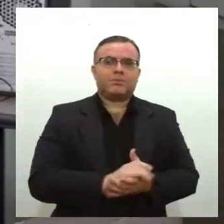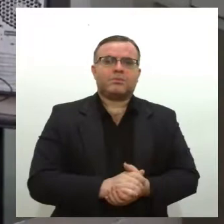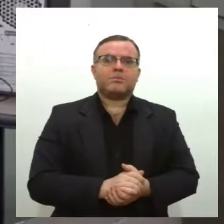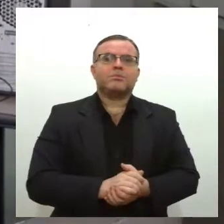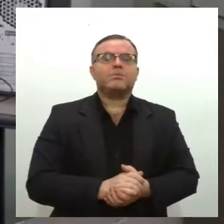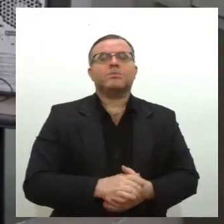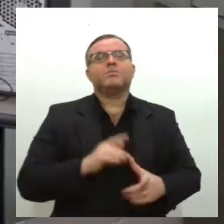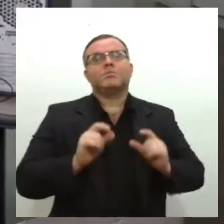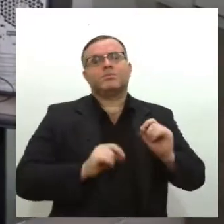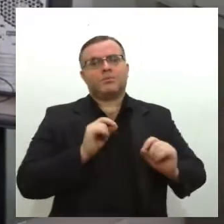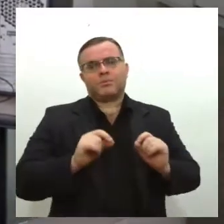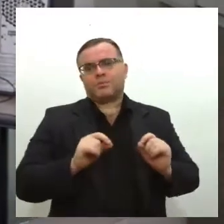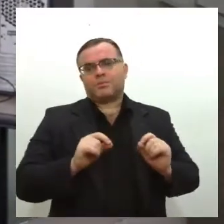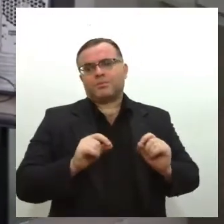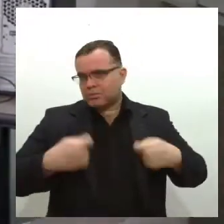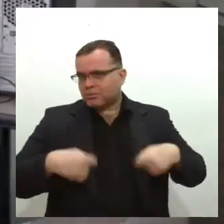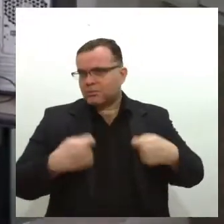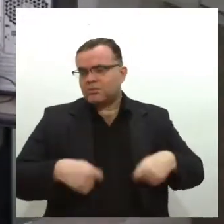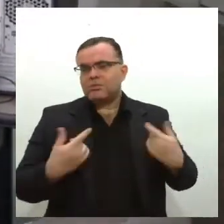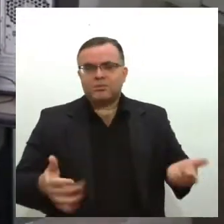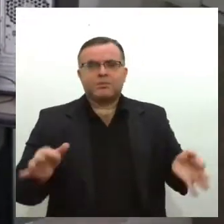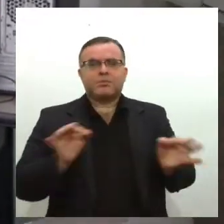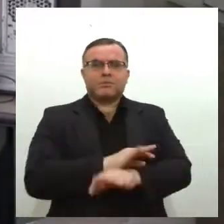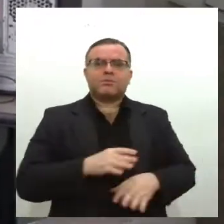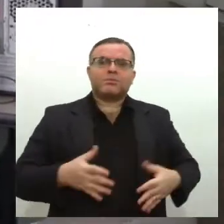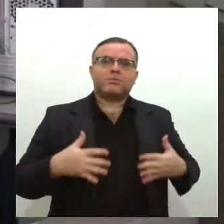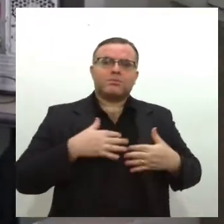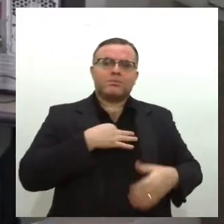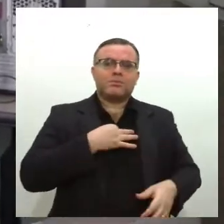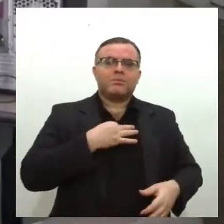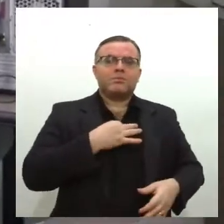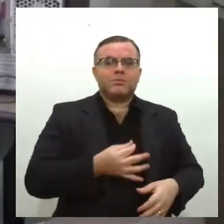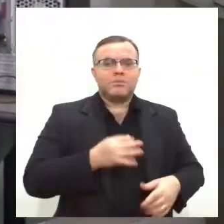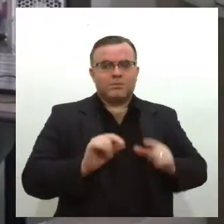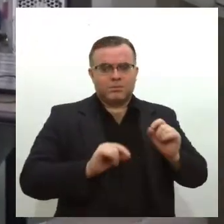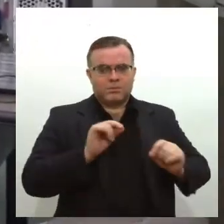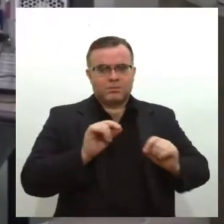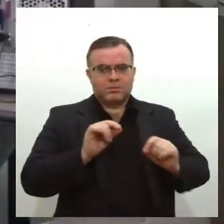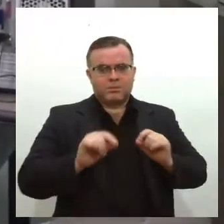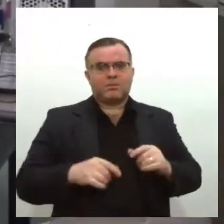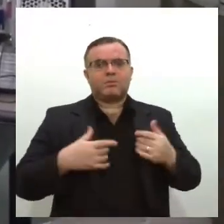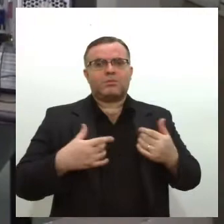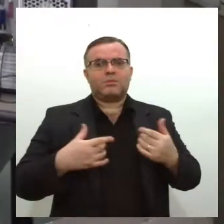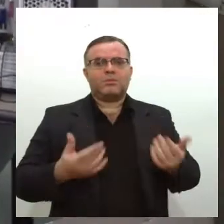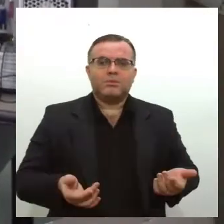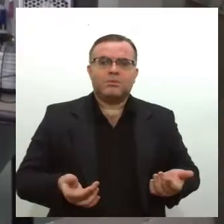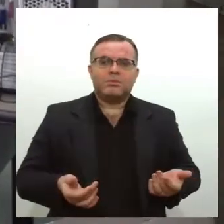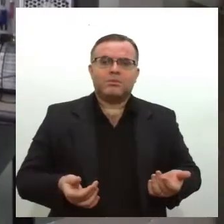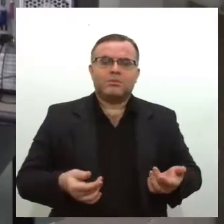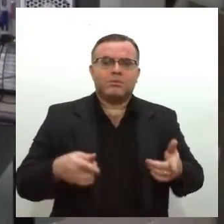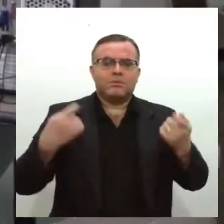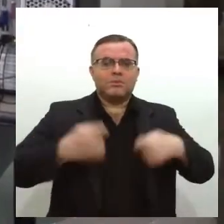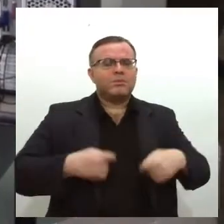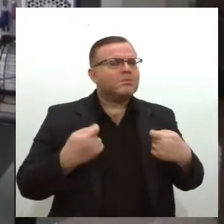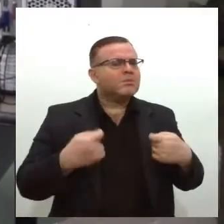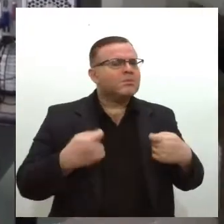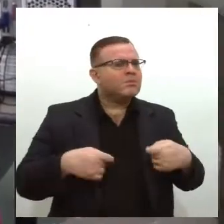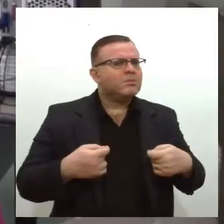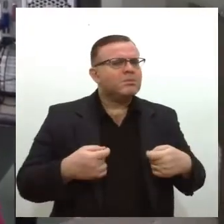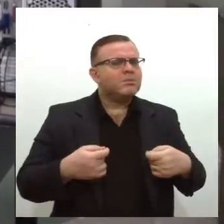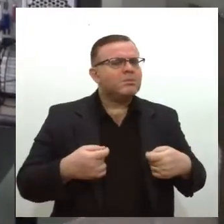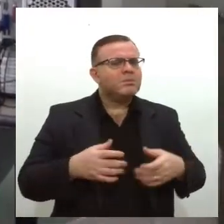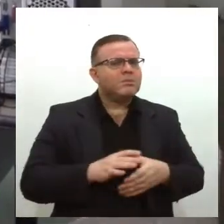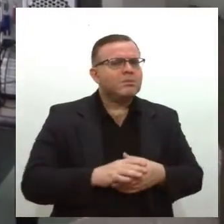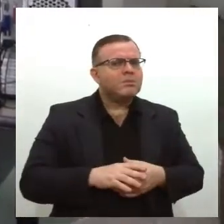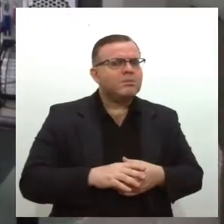carente de sangue. Acho que é uma ação voluntária que todo mundo tem que fazer, porque vai que você precisa um dia, vai